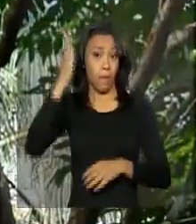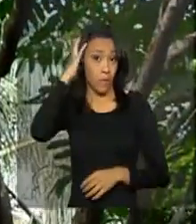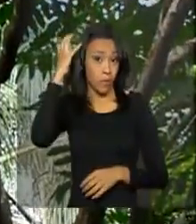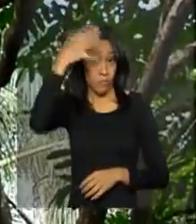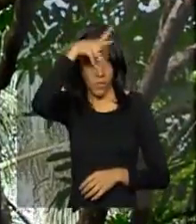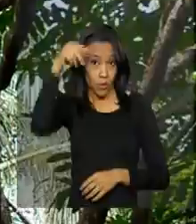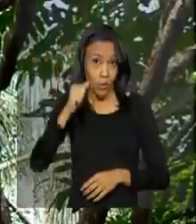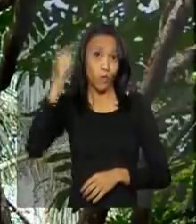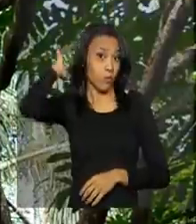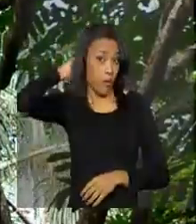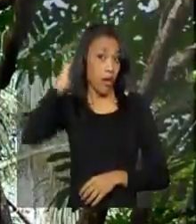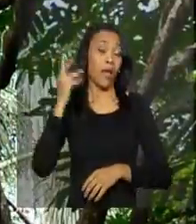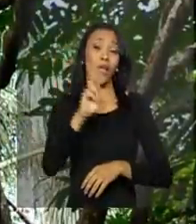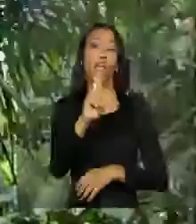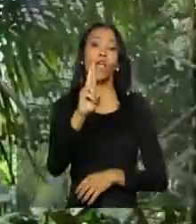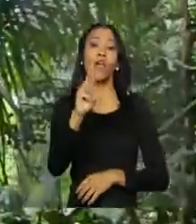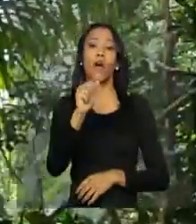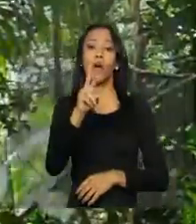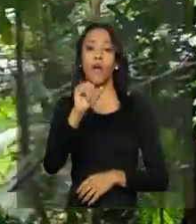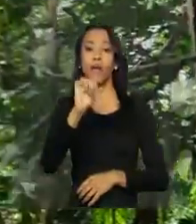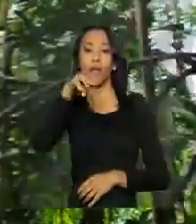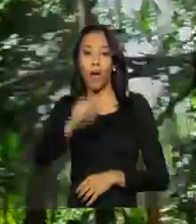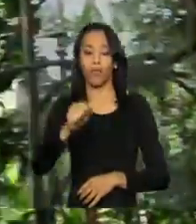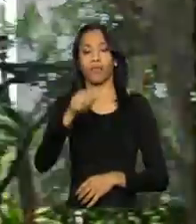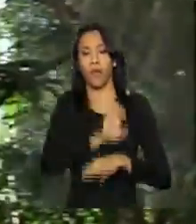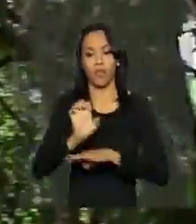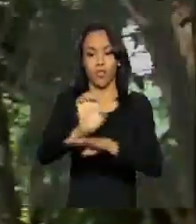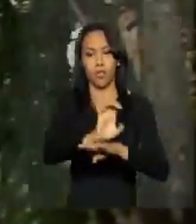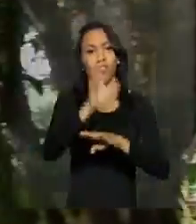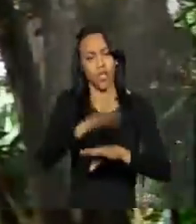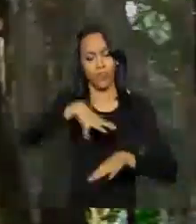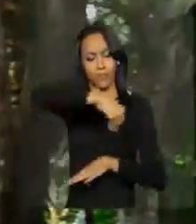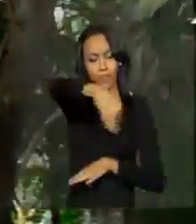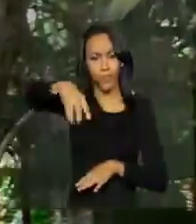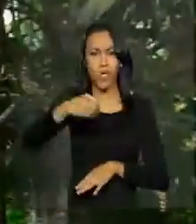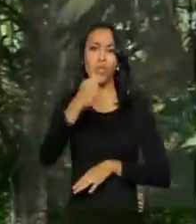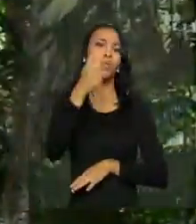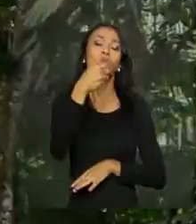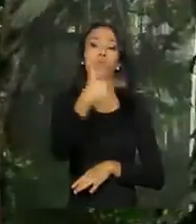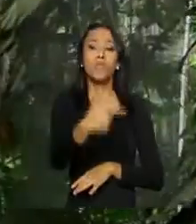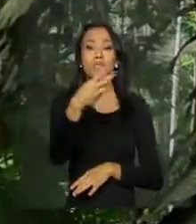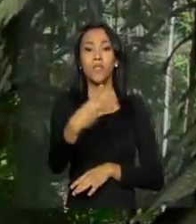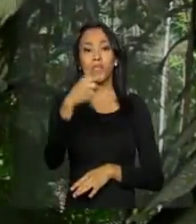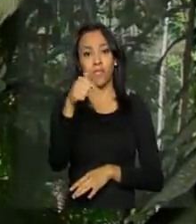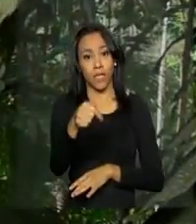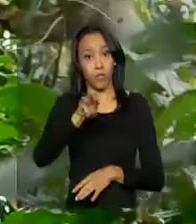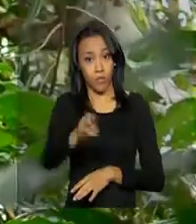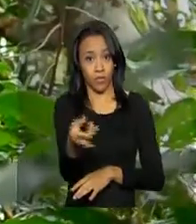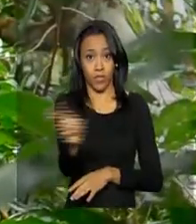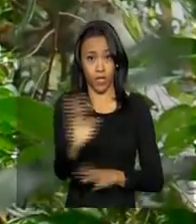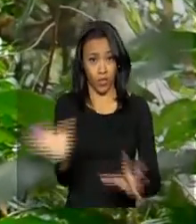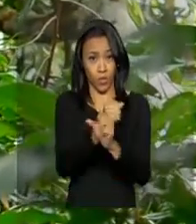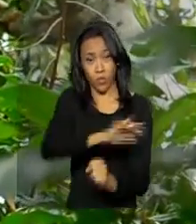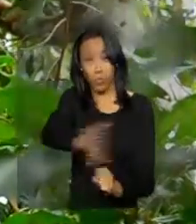e Roraima. Mais de 71% do mapeamento foram até agora. Já foram investidos R$ 237 milhões, de